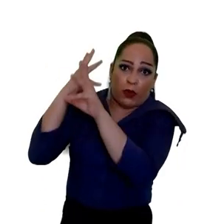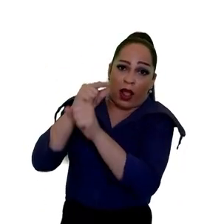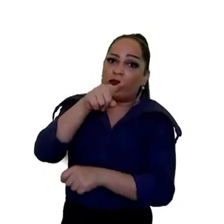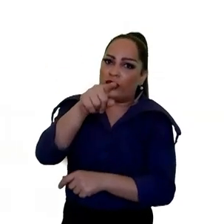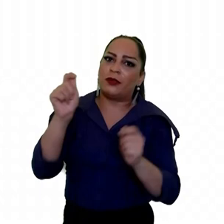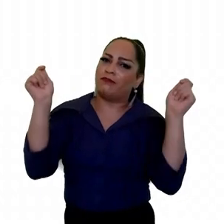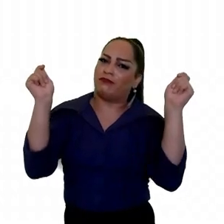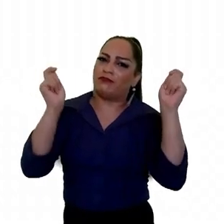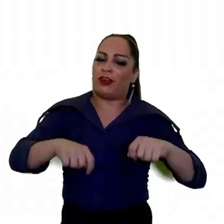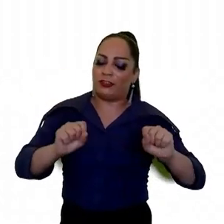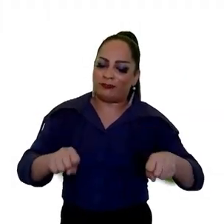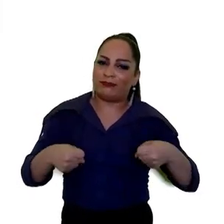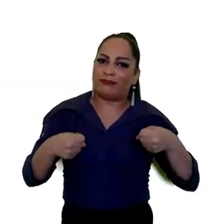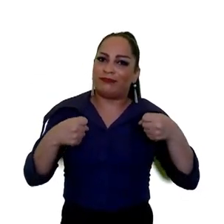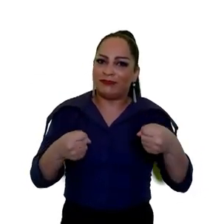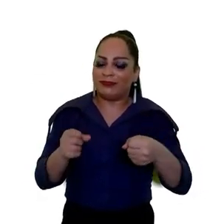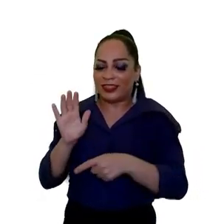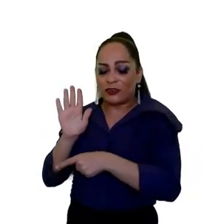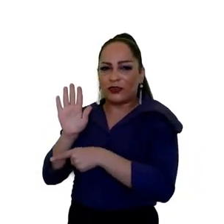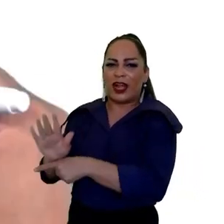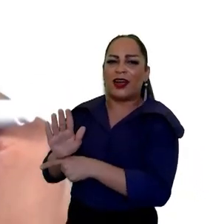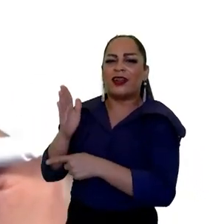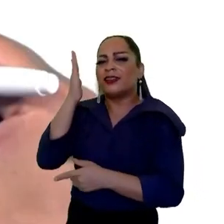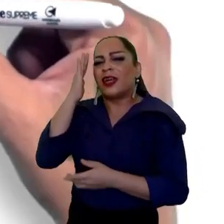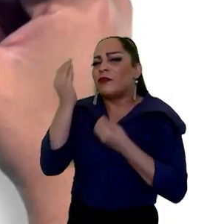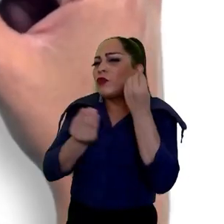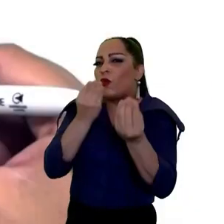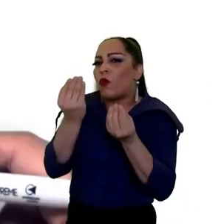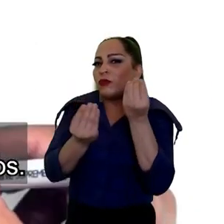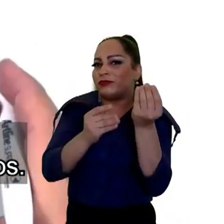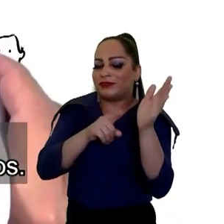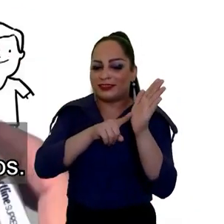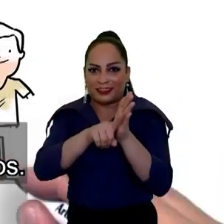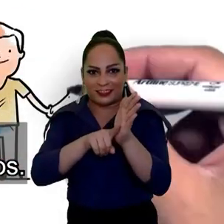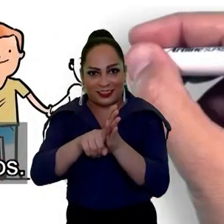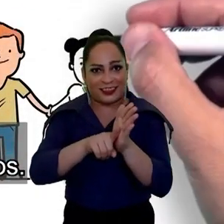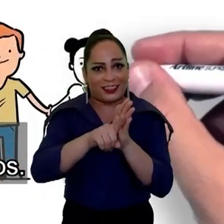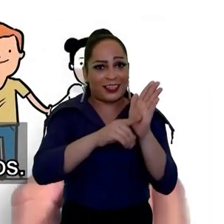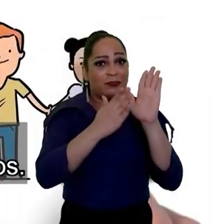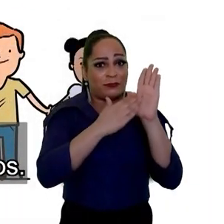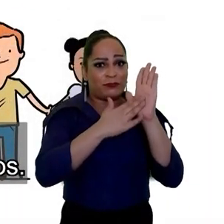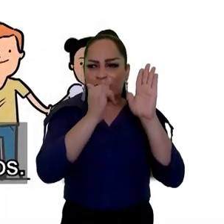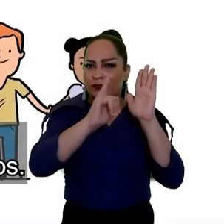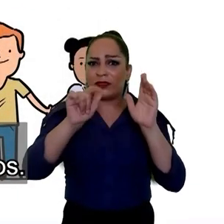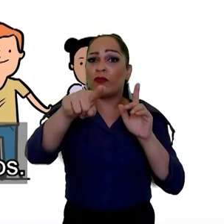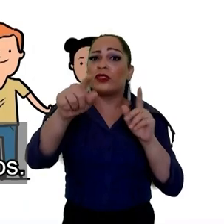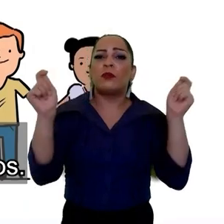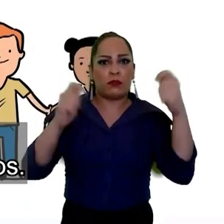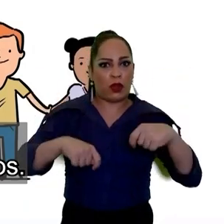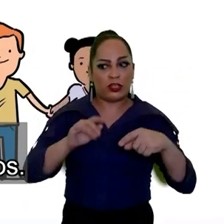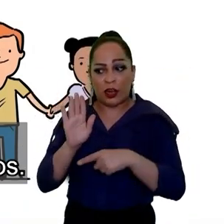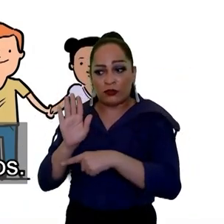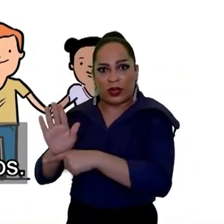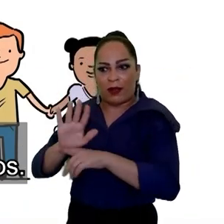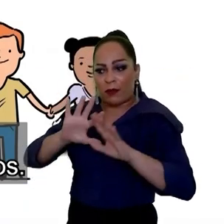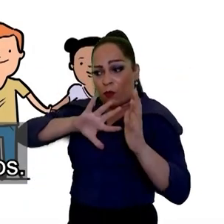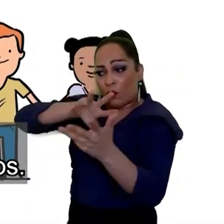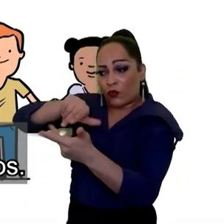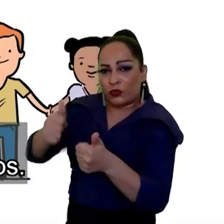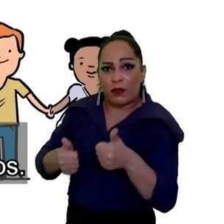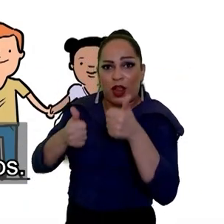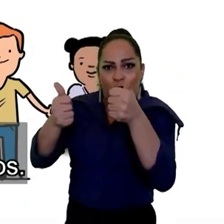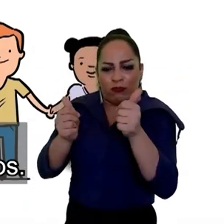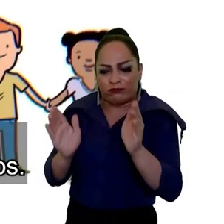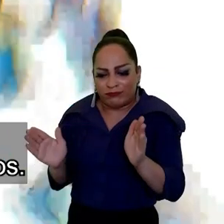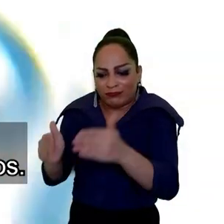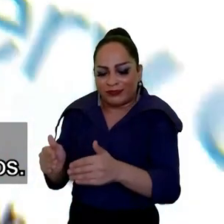pode fazer a sua parte. Saiba mais sobre o manifesto e descubra como você pode criar um mundo melhor para